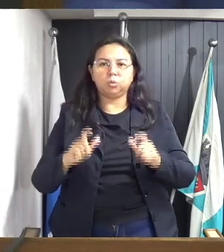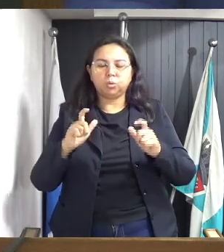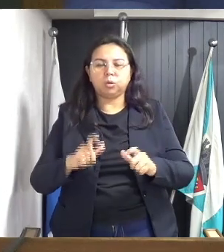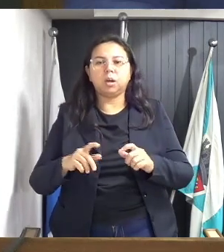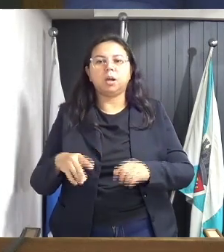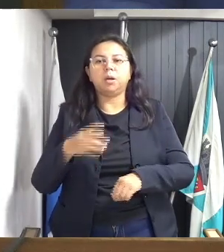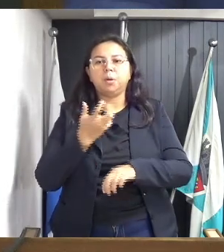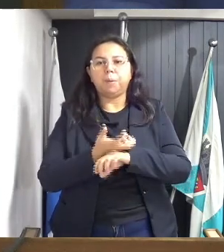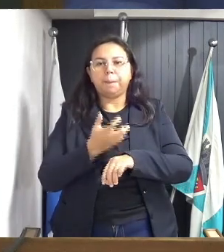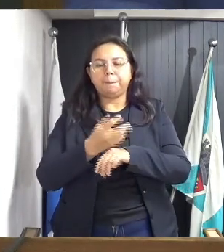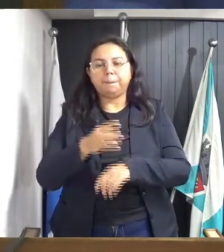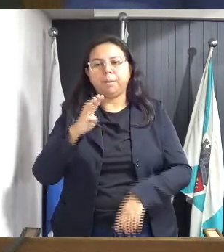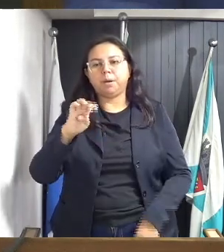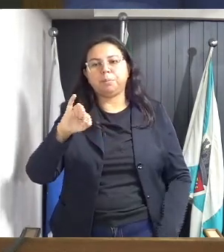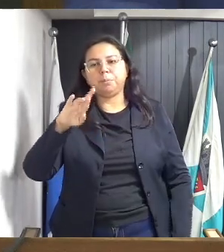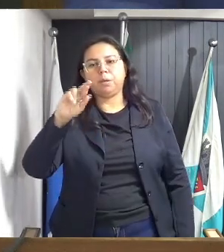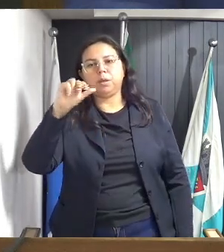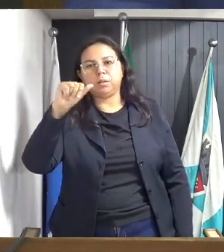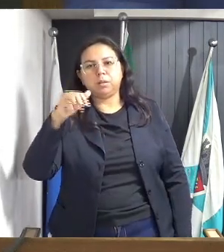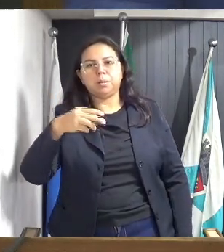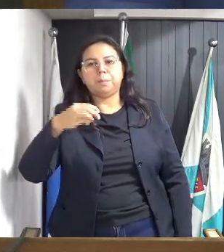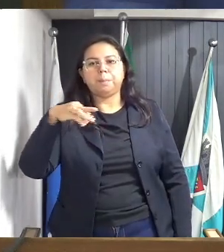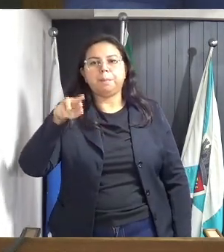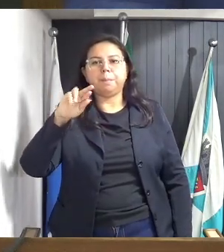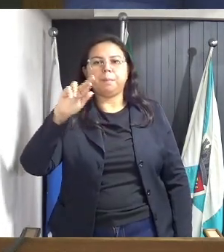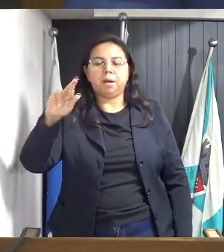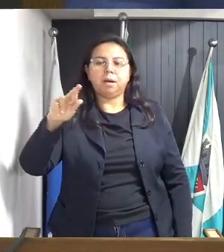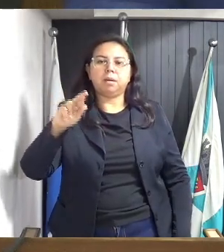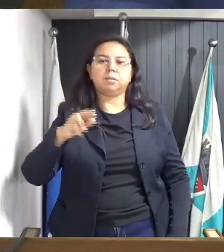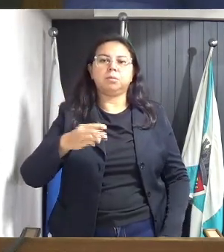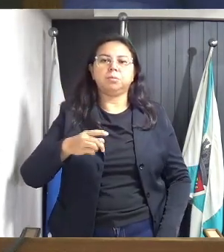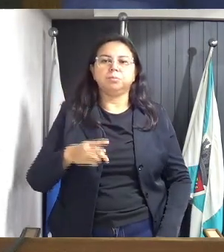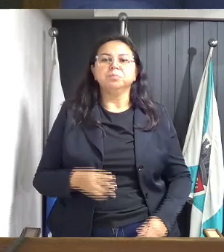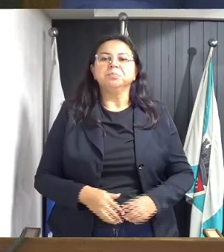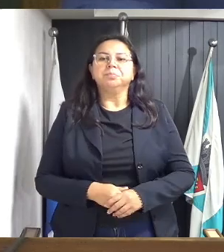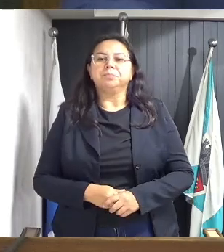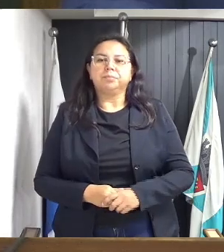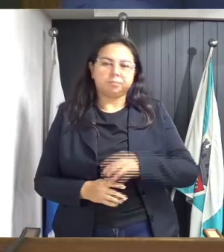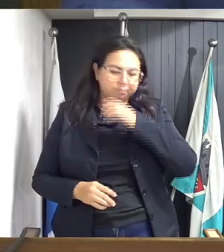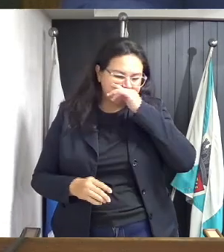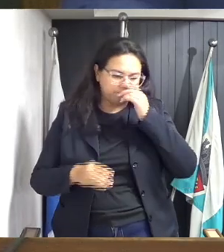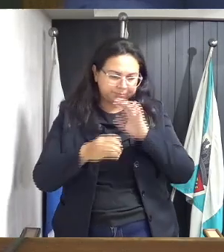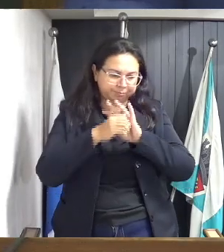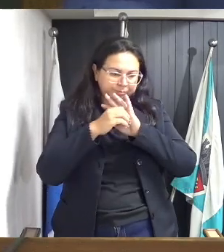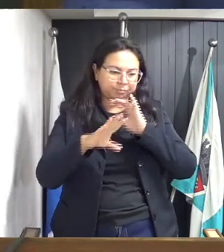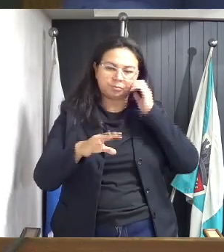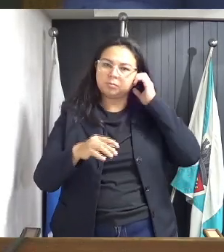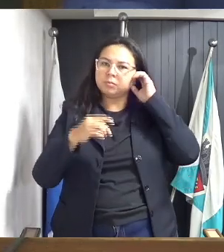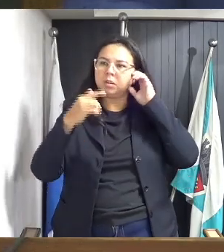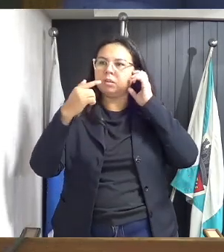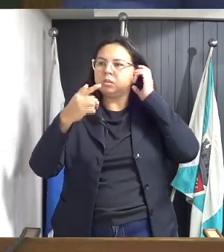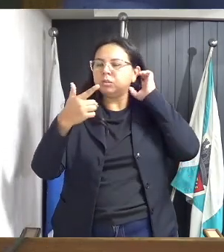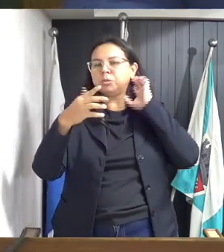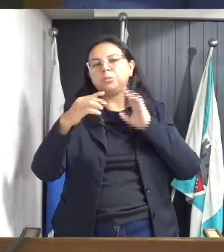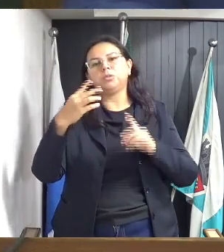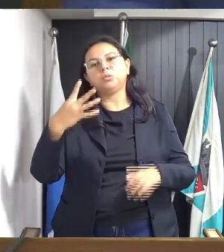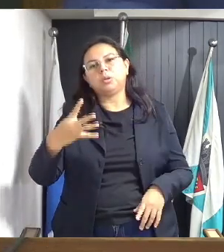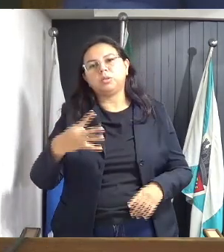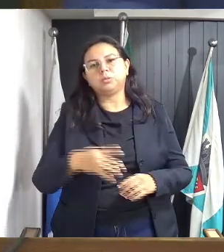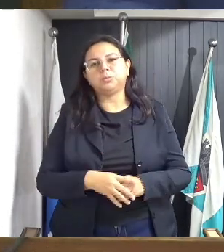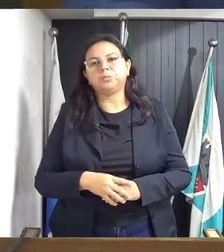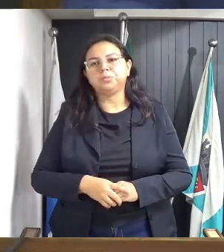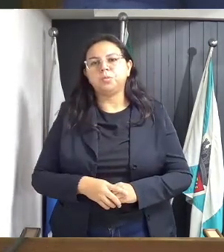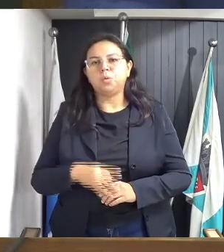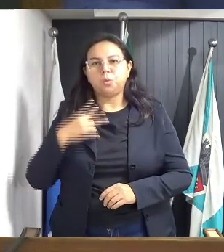bairro Parque Beira-Mar, primeiro distrito deste município. Indicação número 7.835, 2024. Do